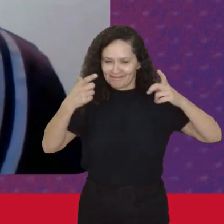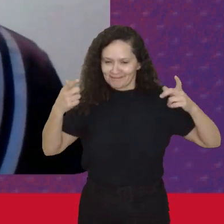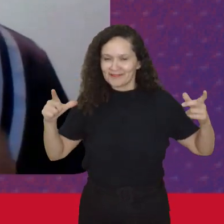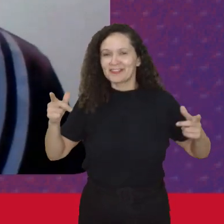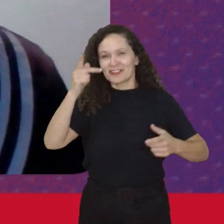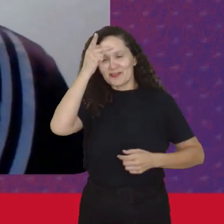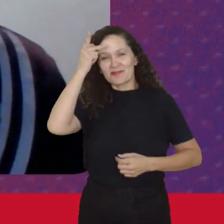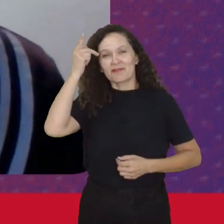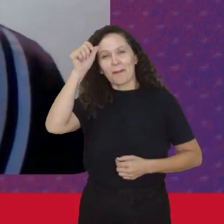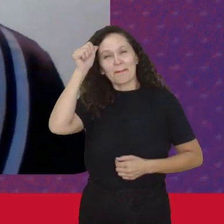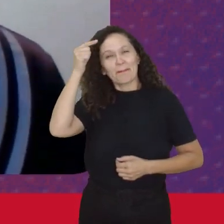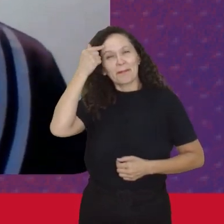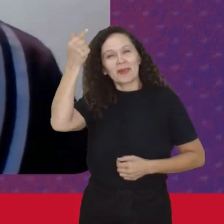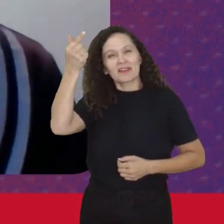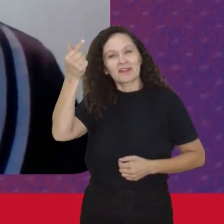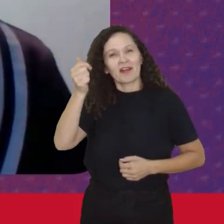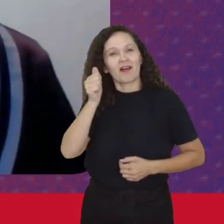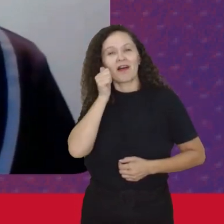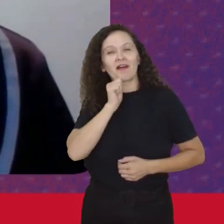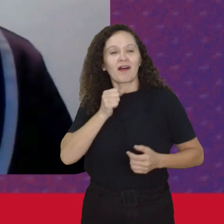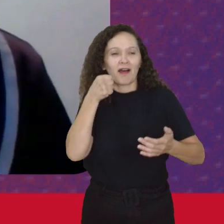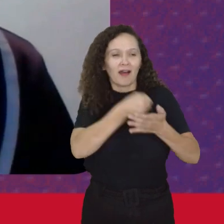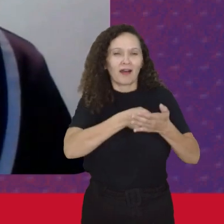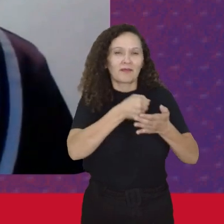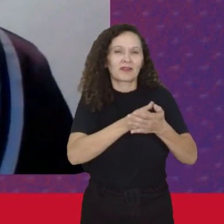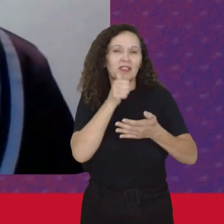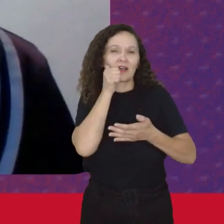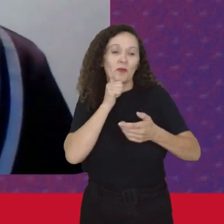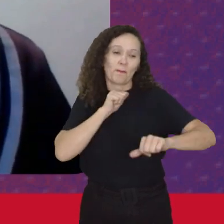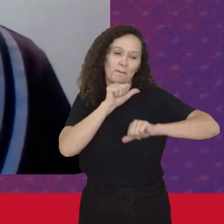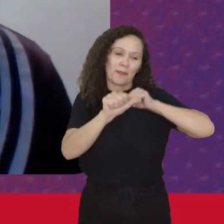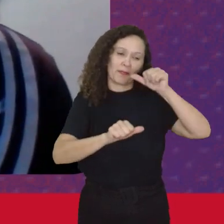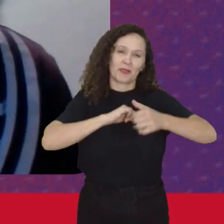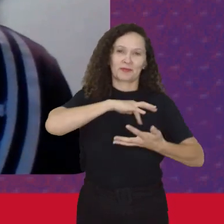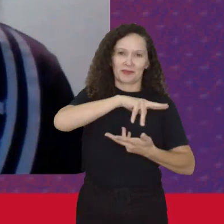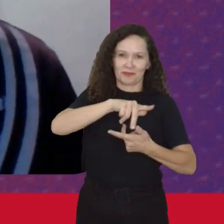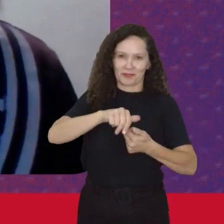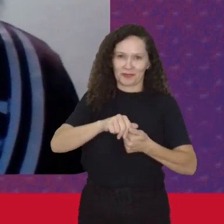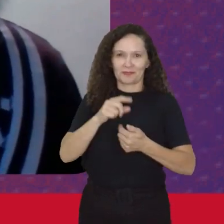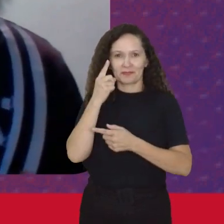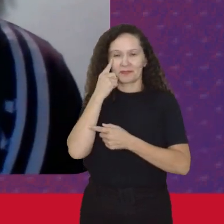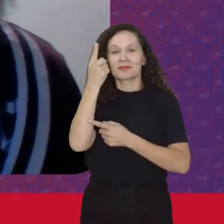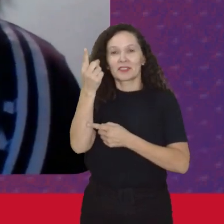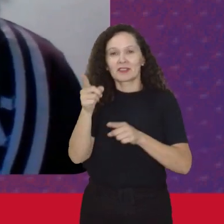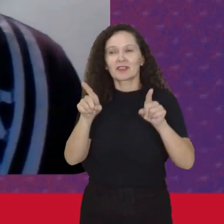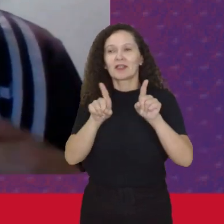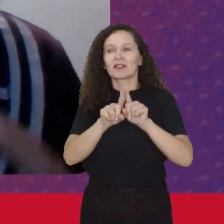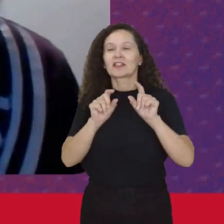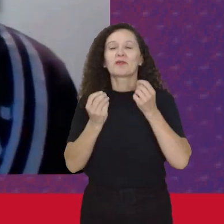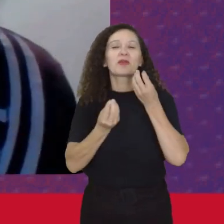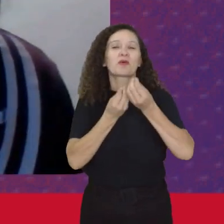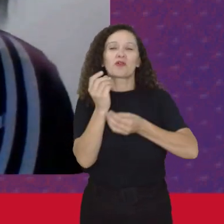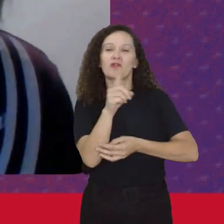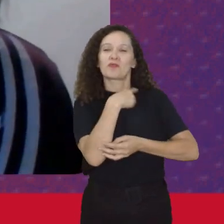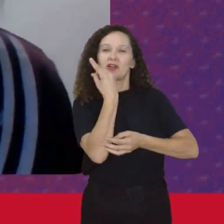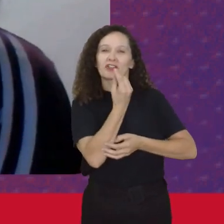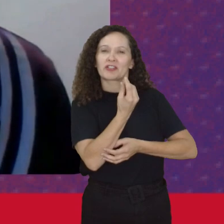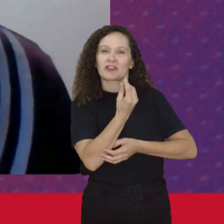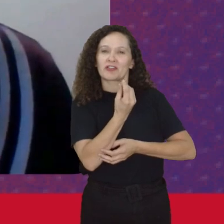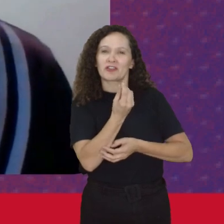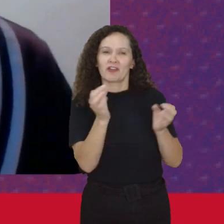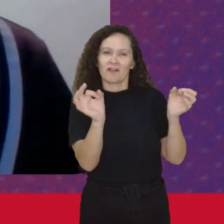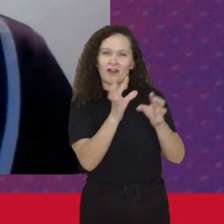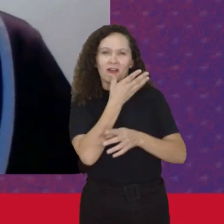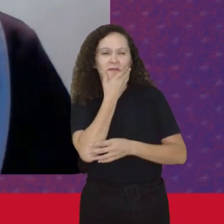pensar A luta Das mulheres Como uma luta Para mudar o mundo E de pensar Que não tem como Desmantelar O